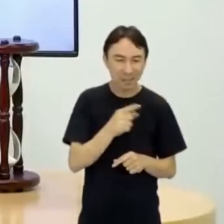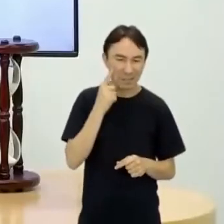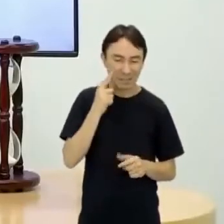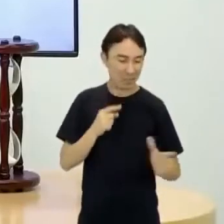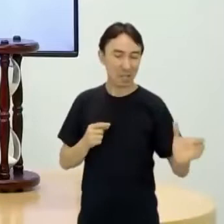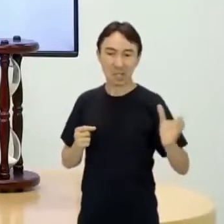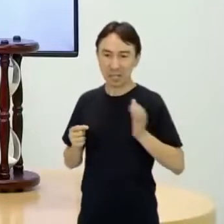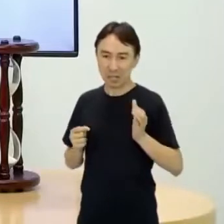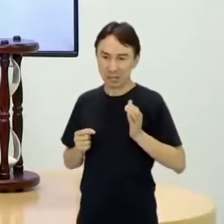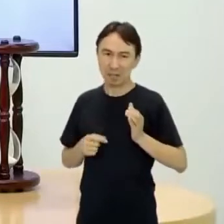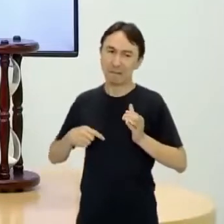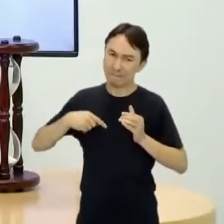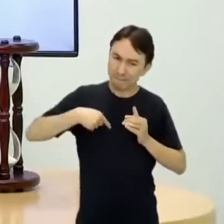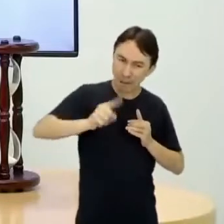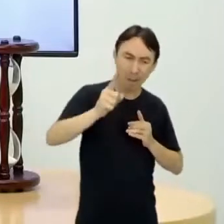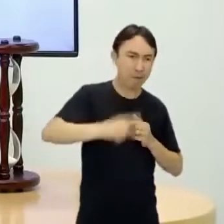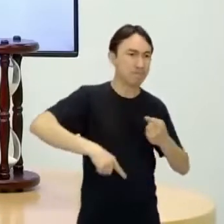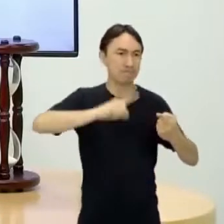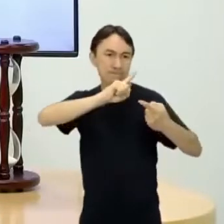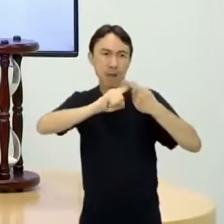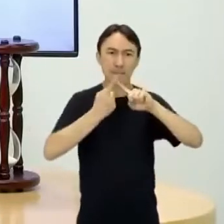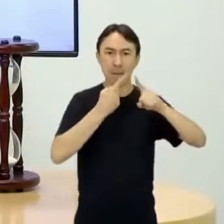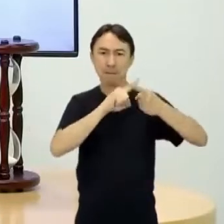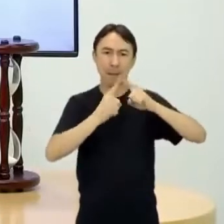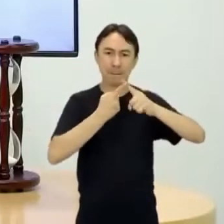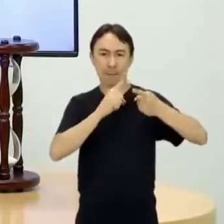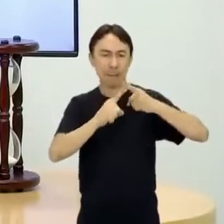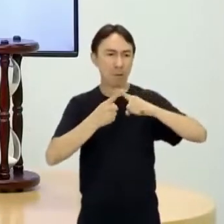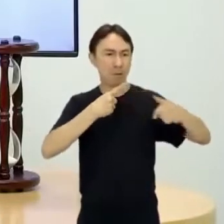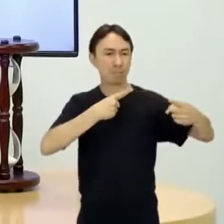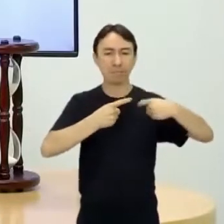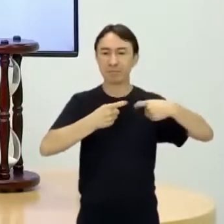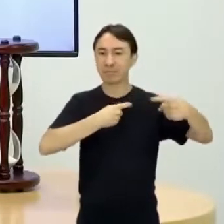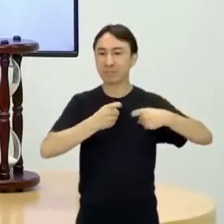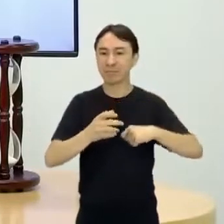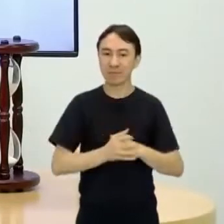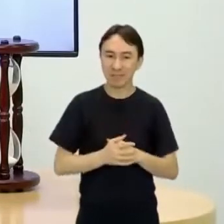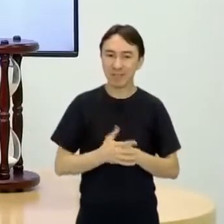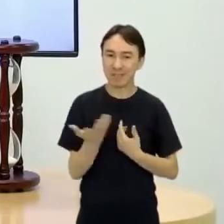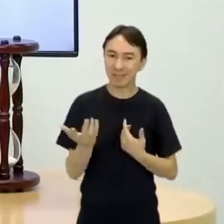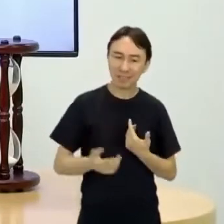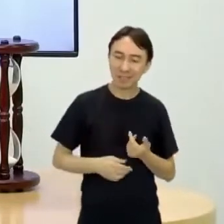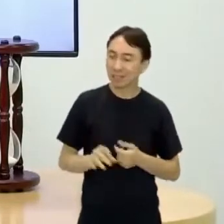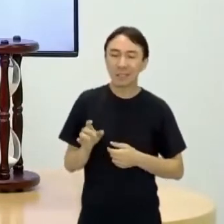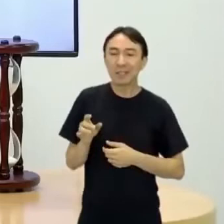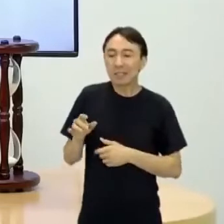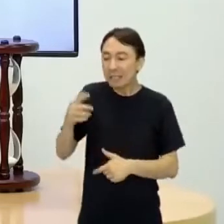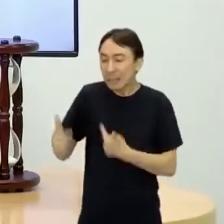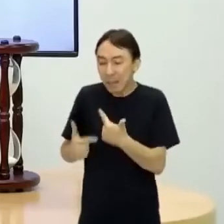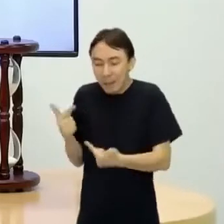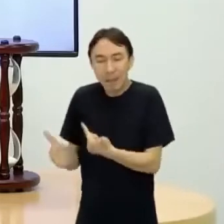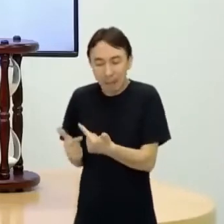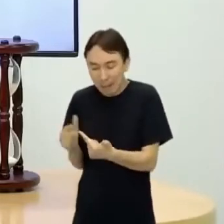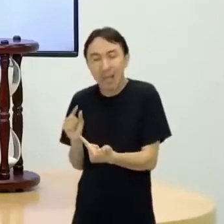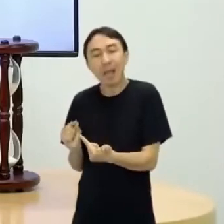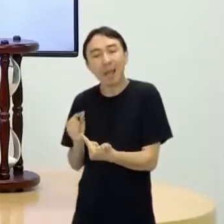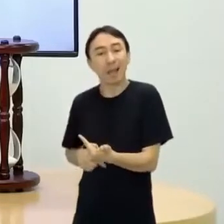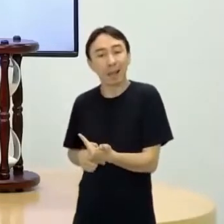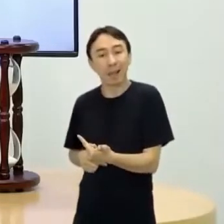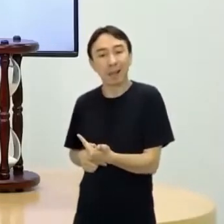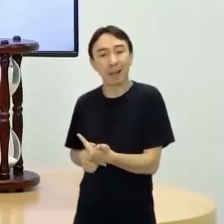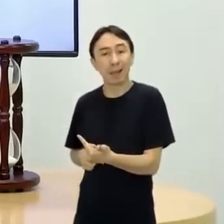os guerreiros e eles são os senhores feudais. Quem que trabalha? Quem planta, colhe? Quem faz toda essa parte importante que produz?